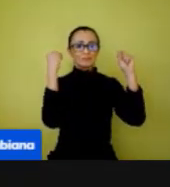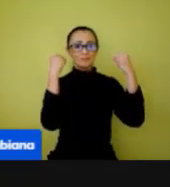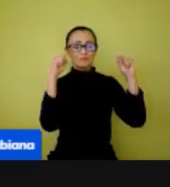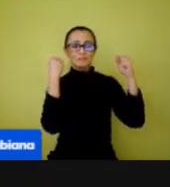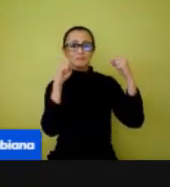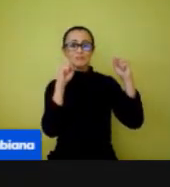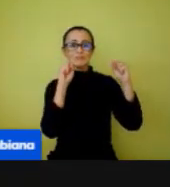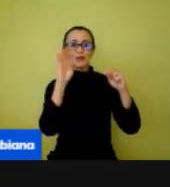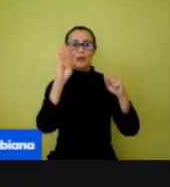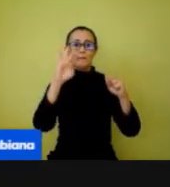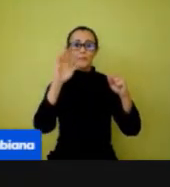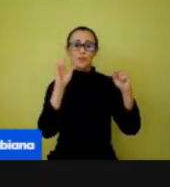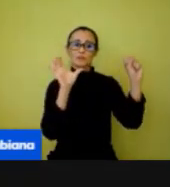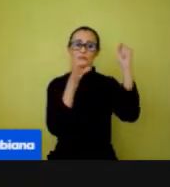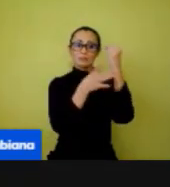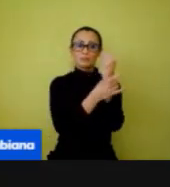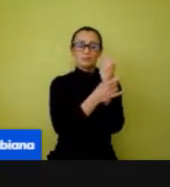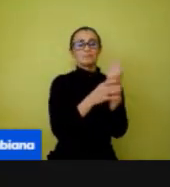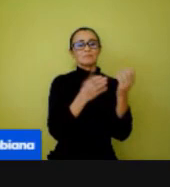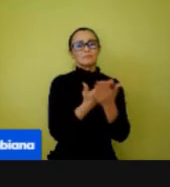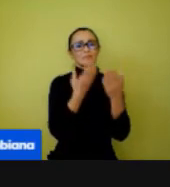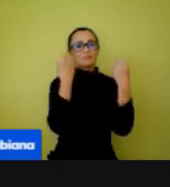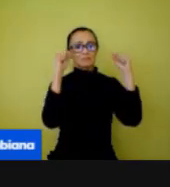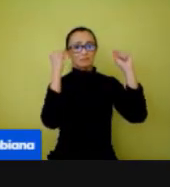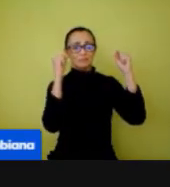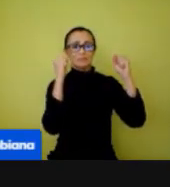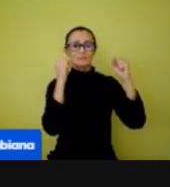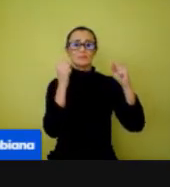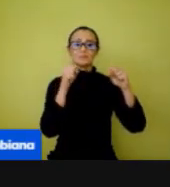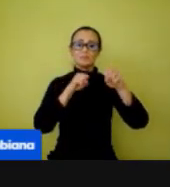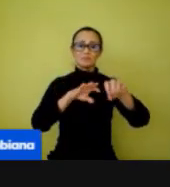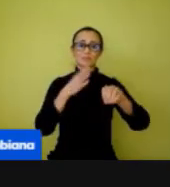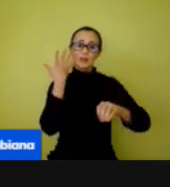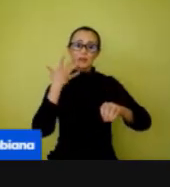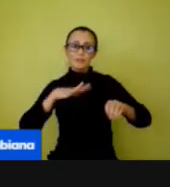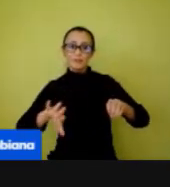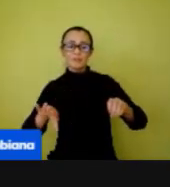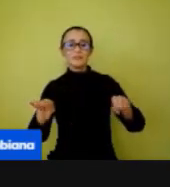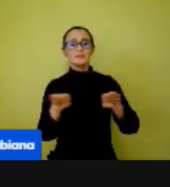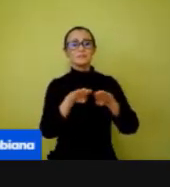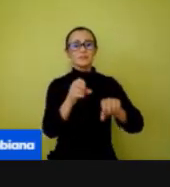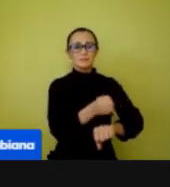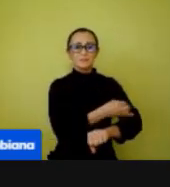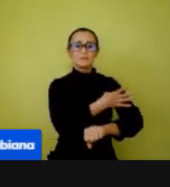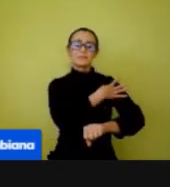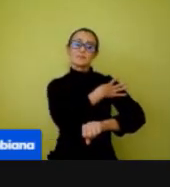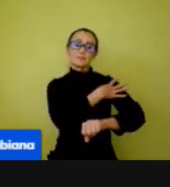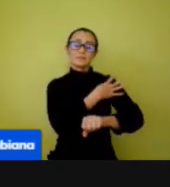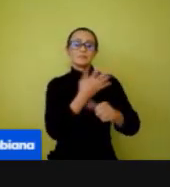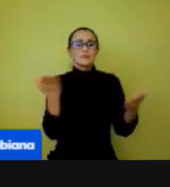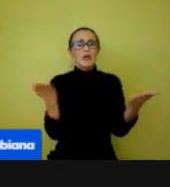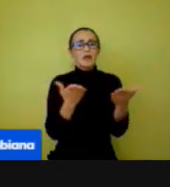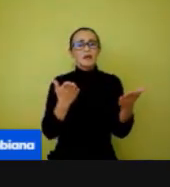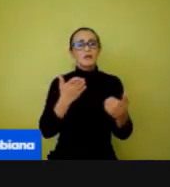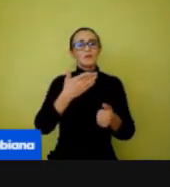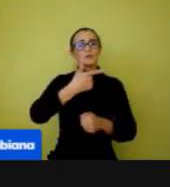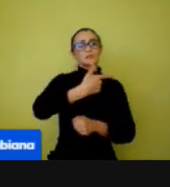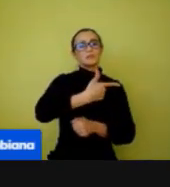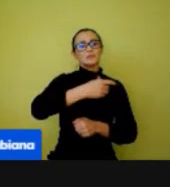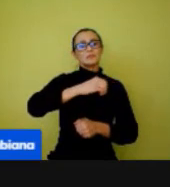educação fiscolar, tanto na educação infantil como no ensino fundamental, agora para 2021.